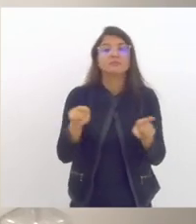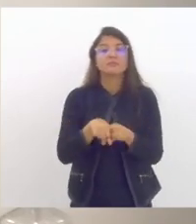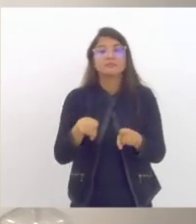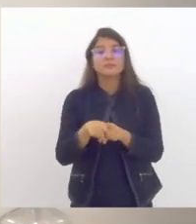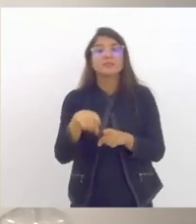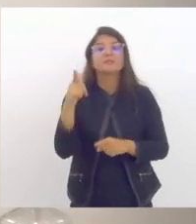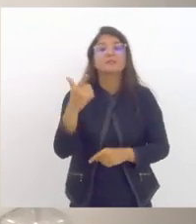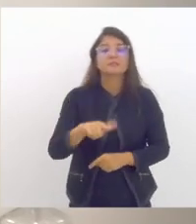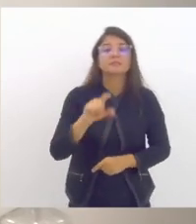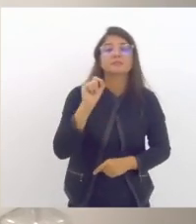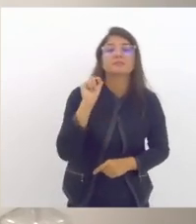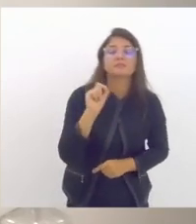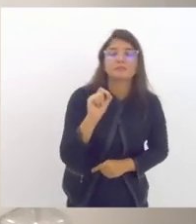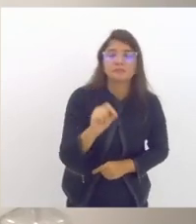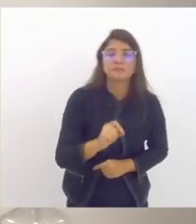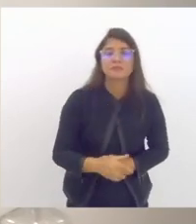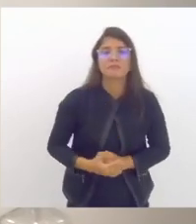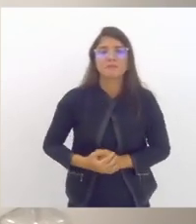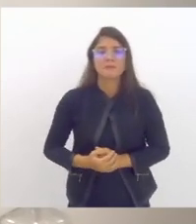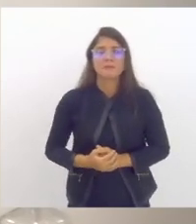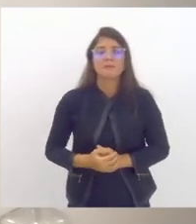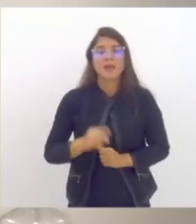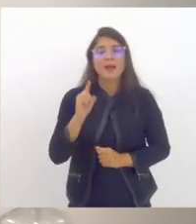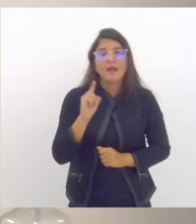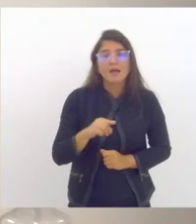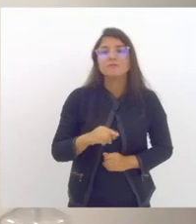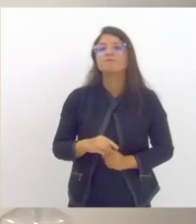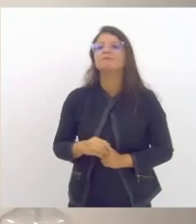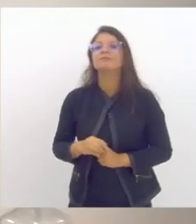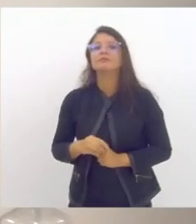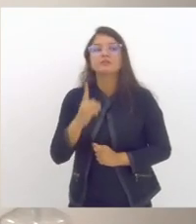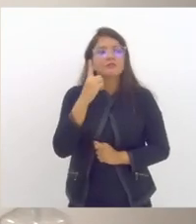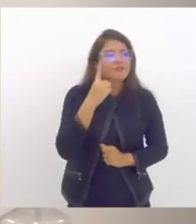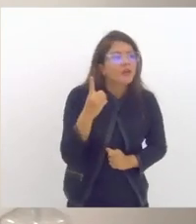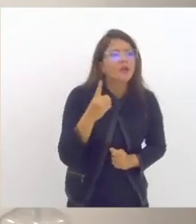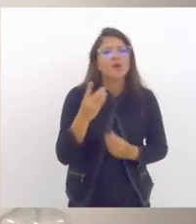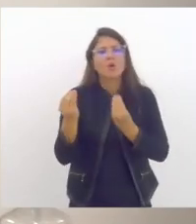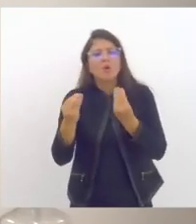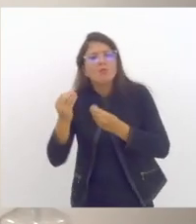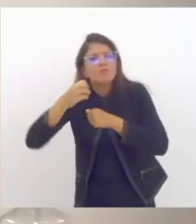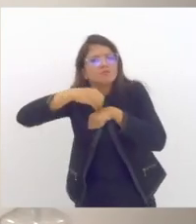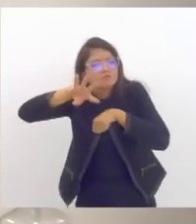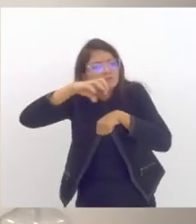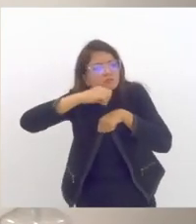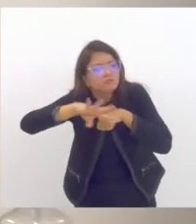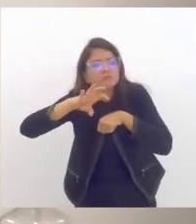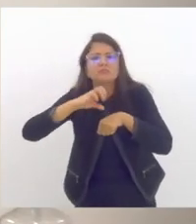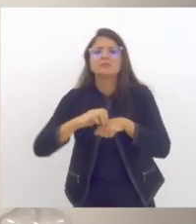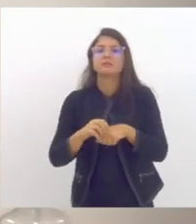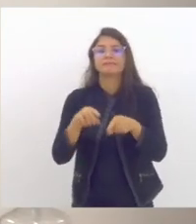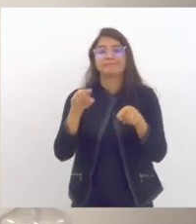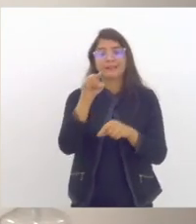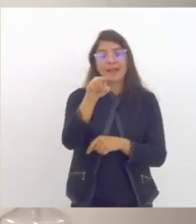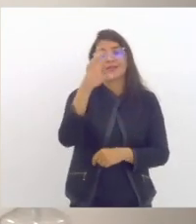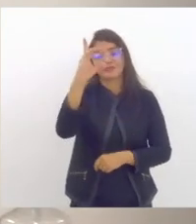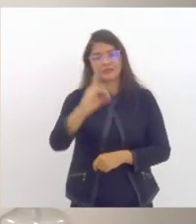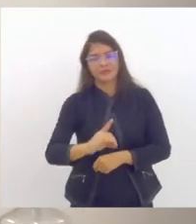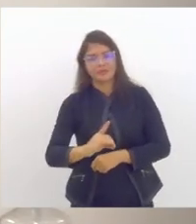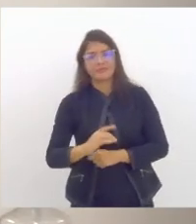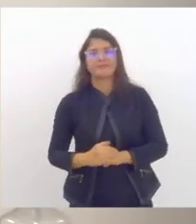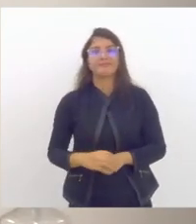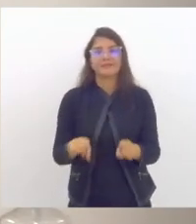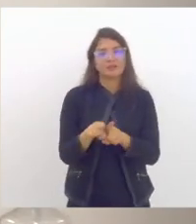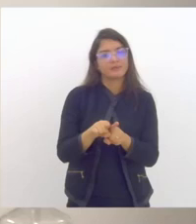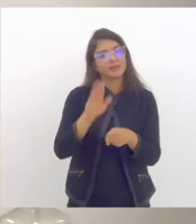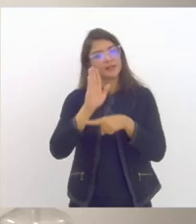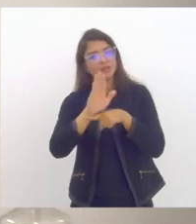uma orientação junto aos diretores e as